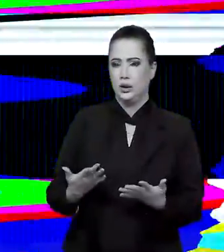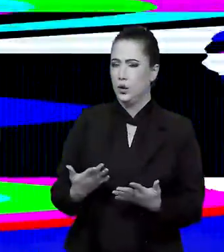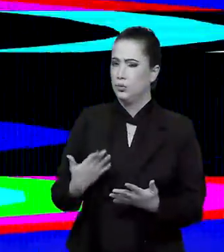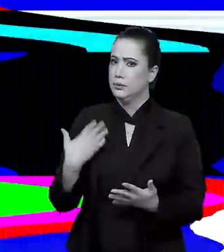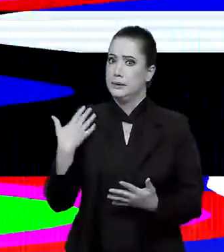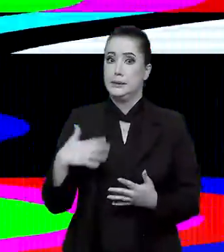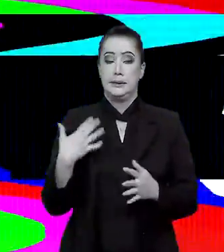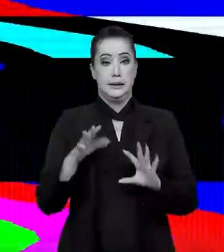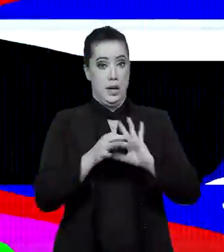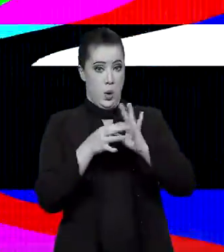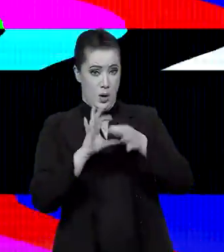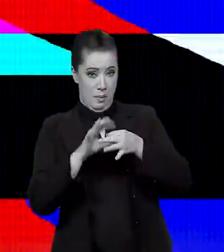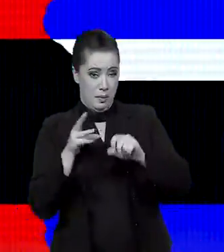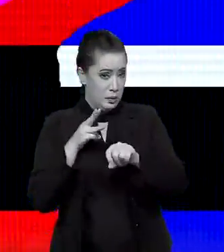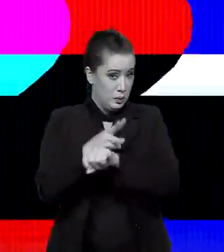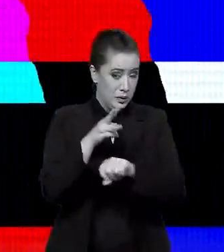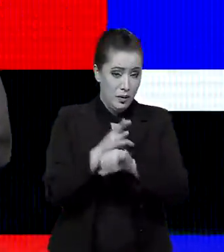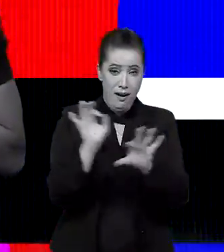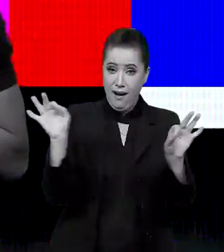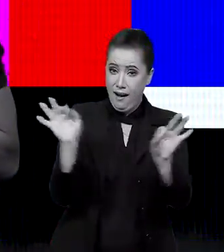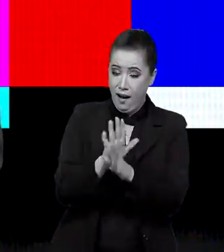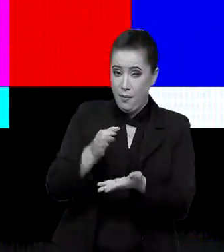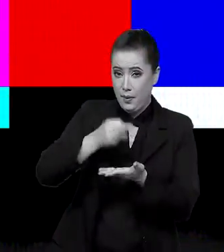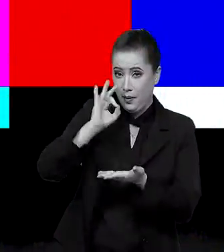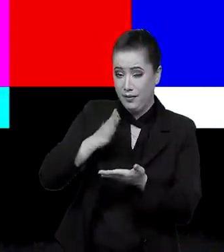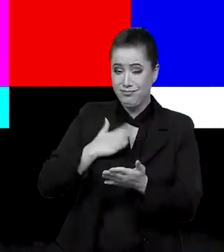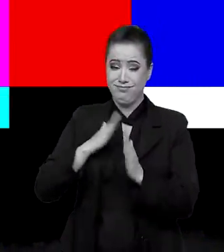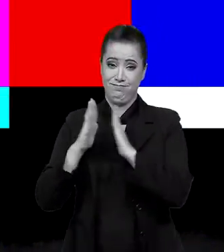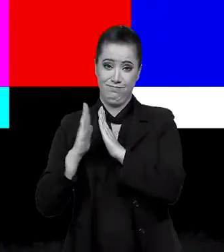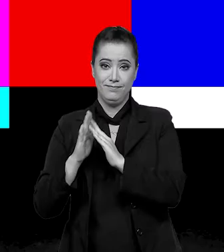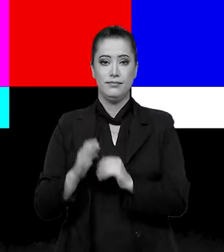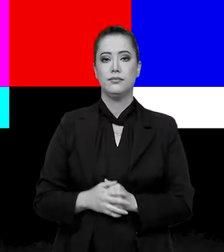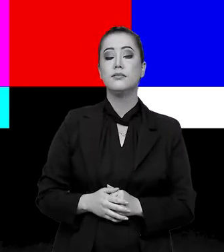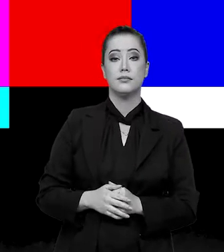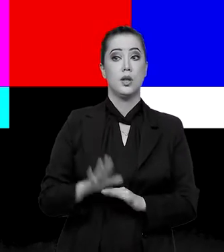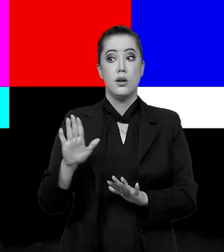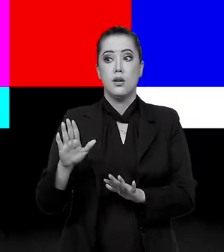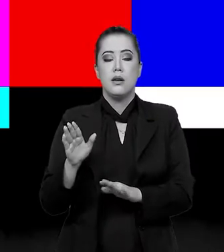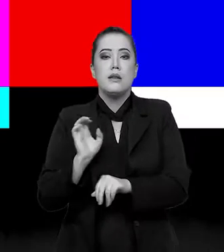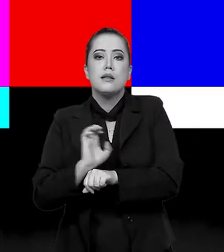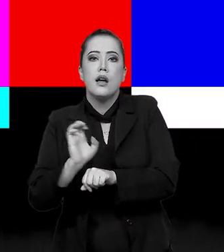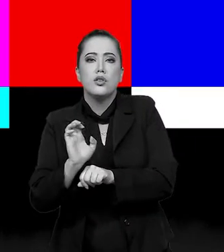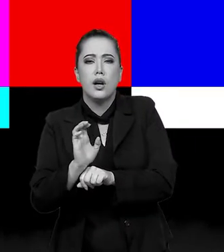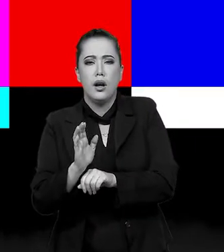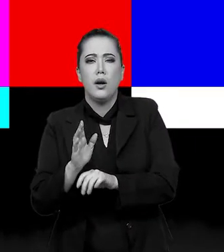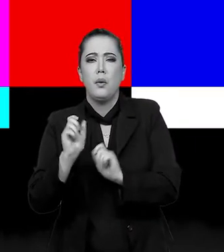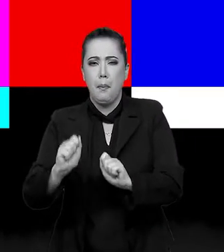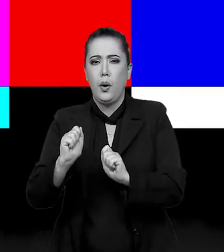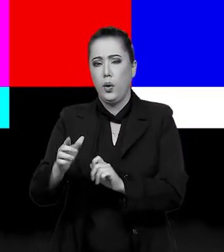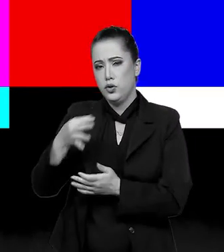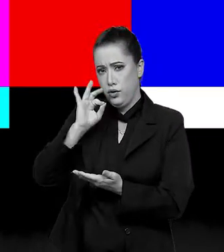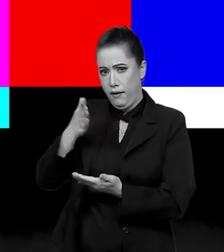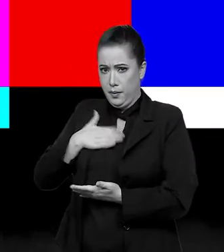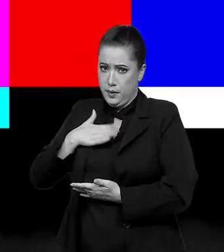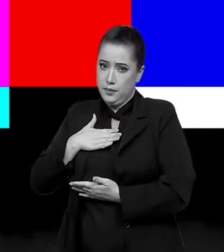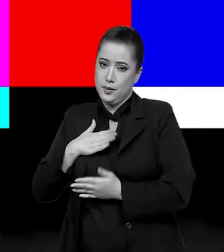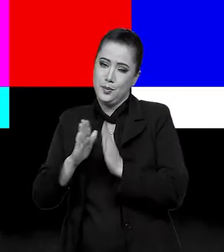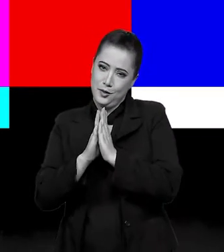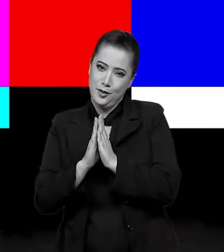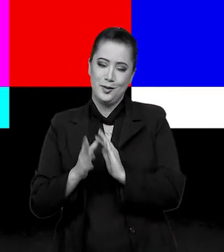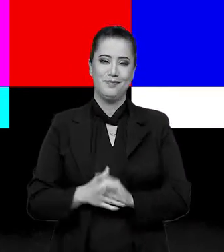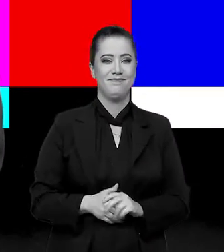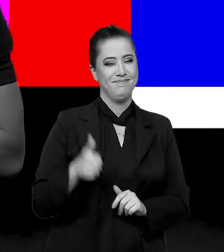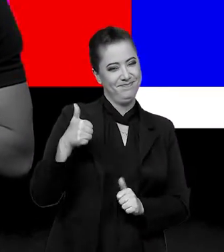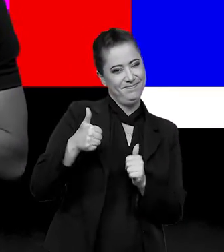Bicho de falar, essa maratona de Olimpíada de madrugada tá acabando com o estoque de café lá em casa, viu? Inclusive, estagiário, pode pegar mais um pouquinho lá pra gente, por favor?